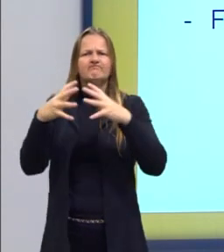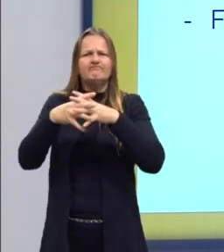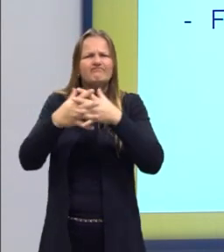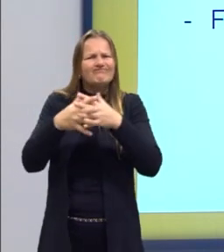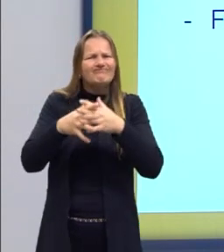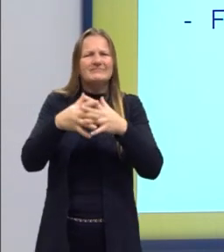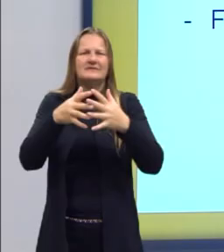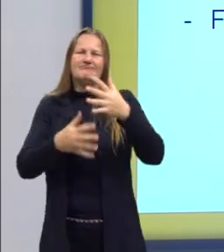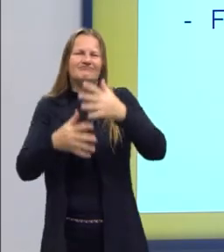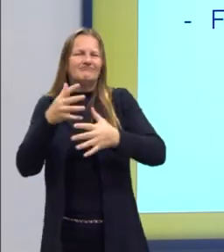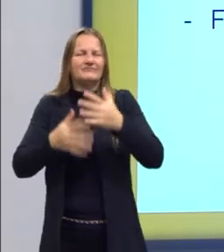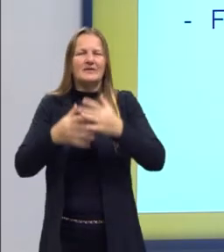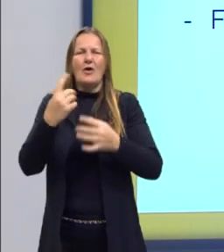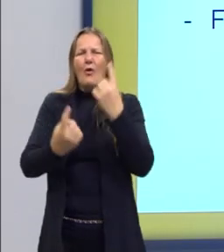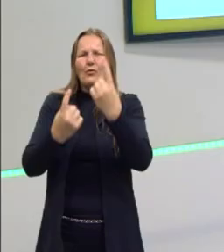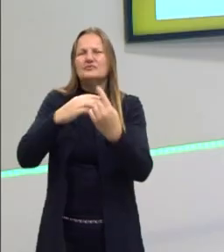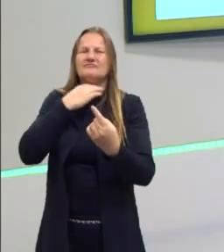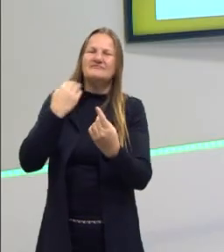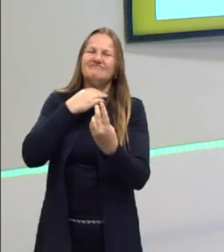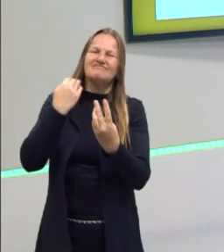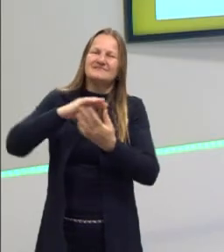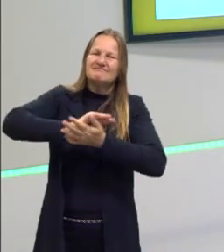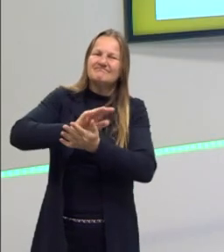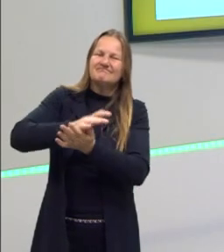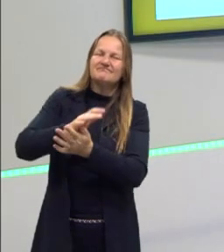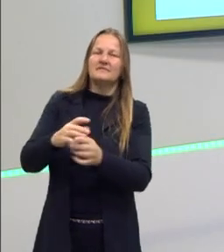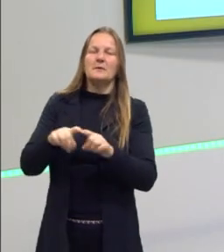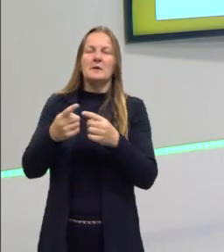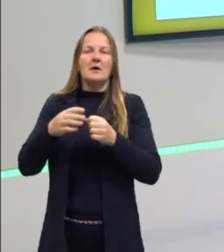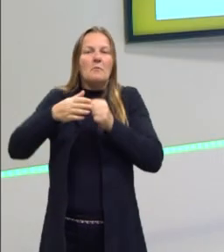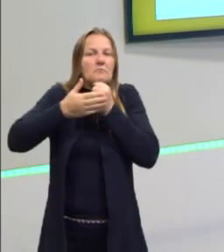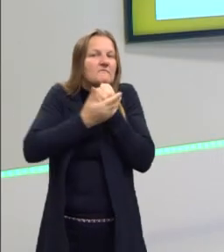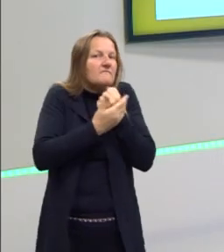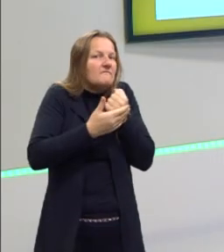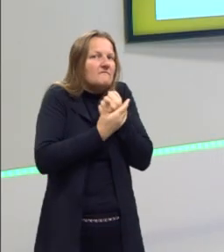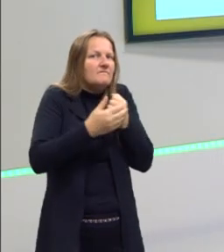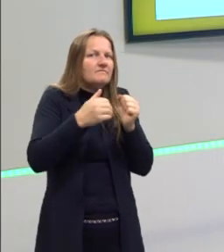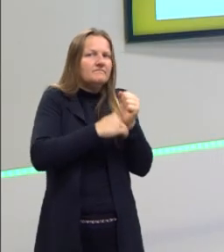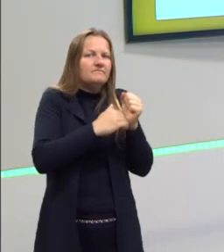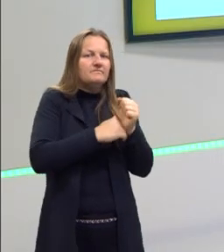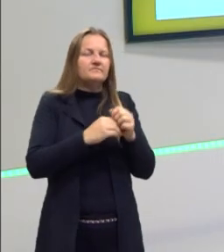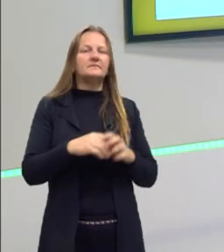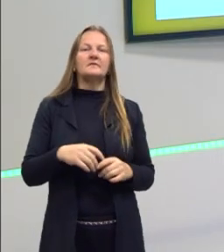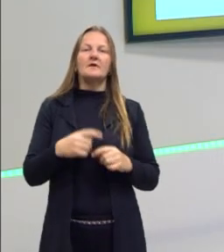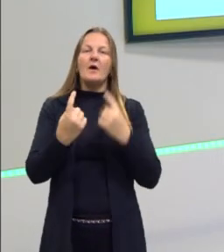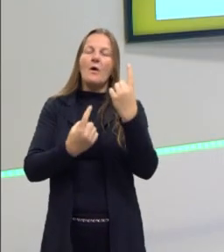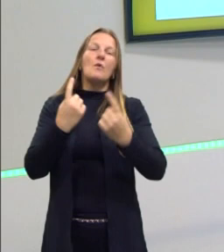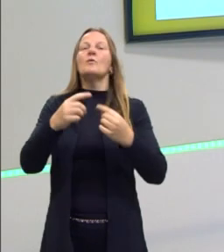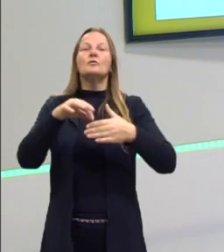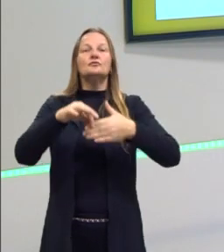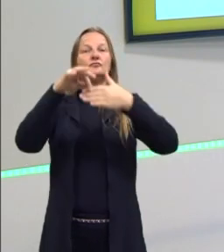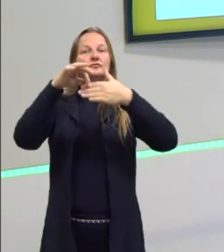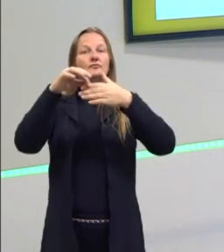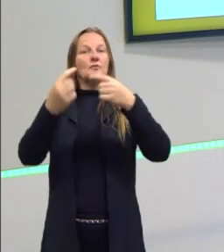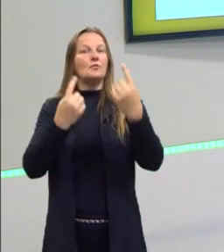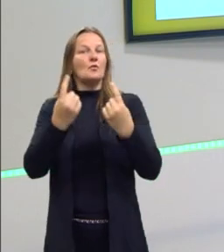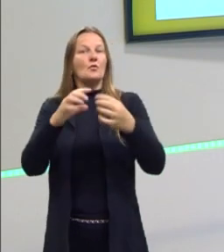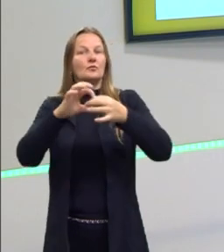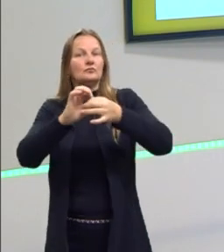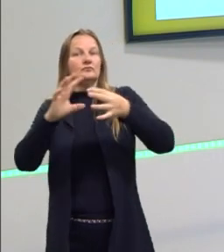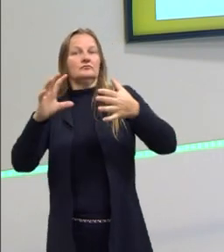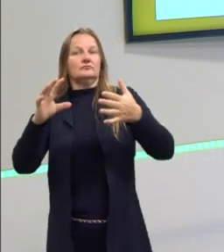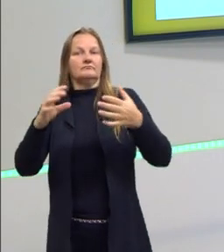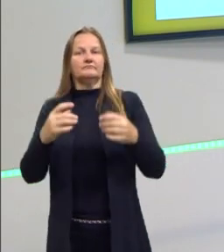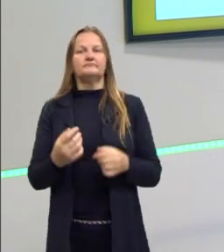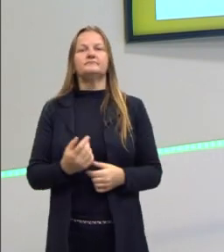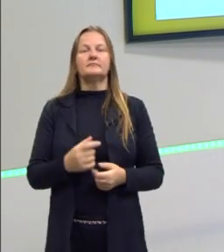mortos, e no final essa revolta foi abafada, foi vencida, e alguns libertos que ajudaram os